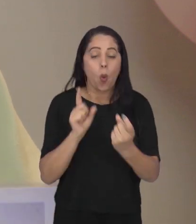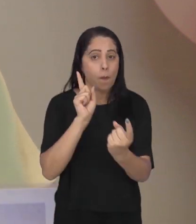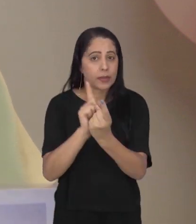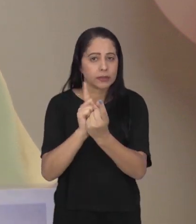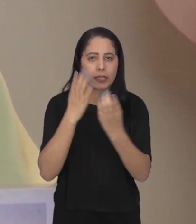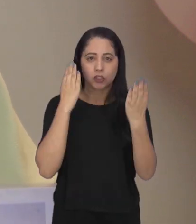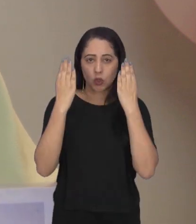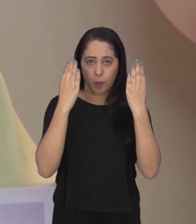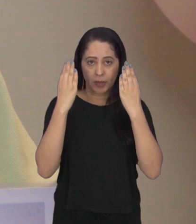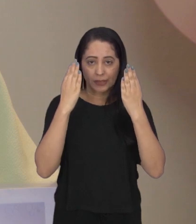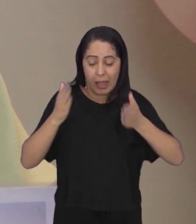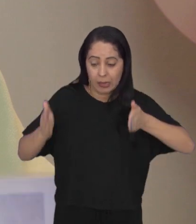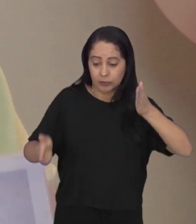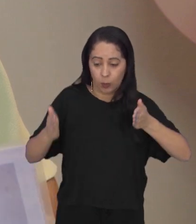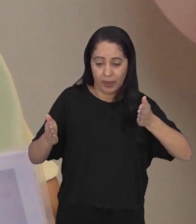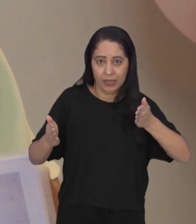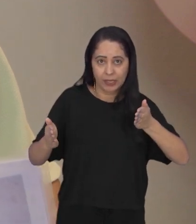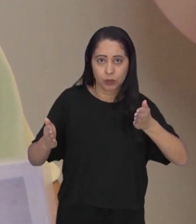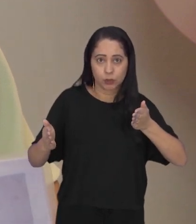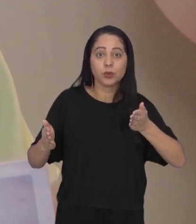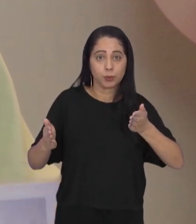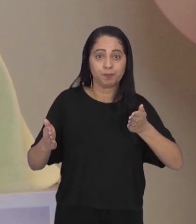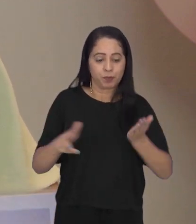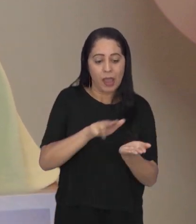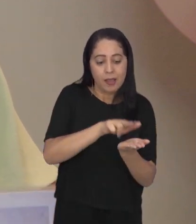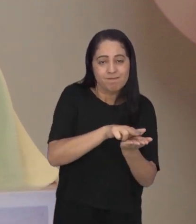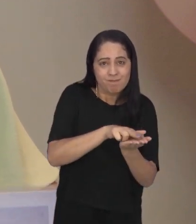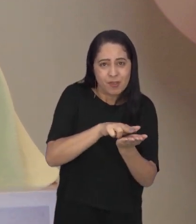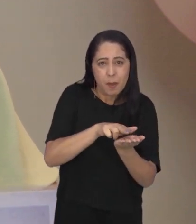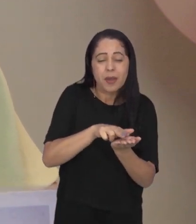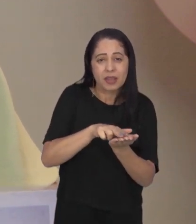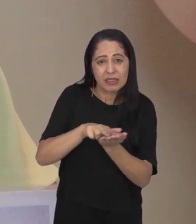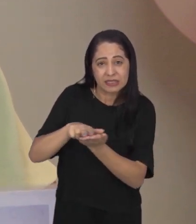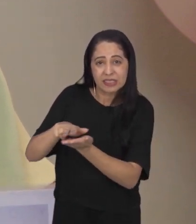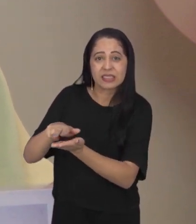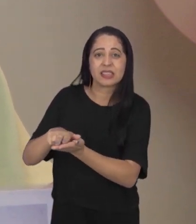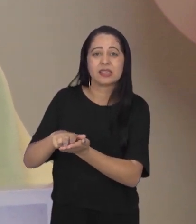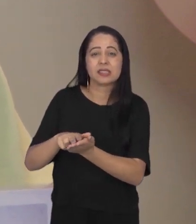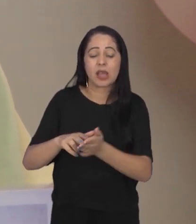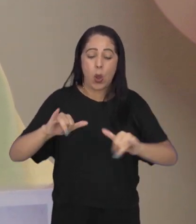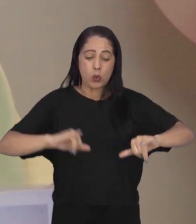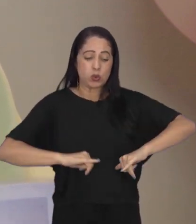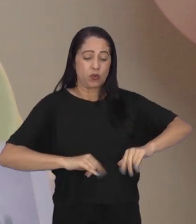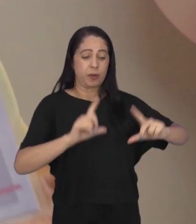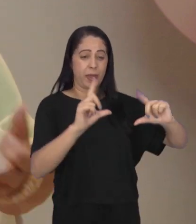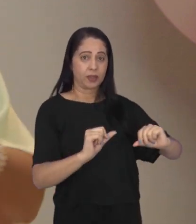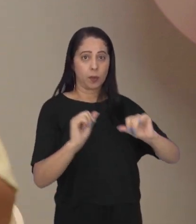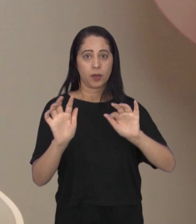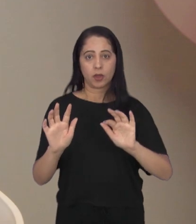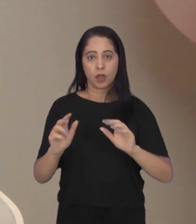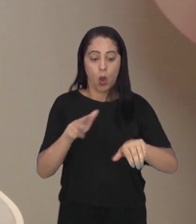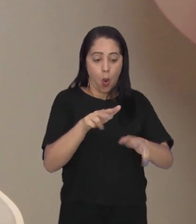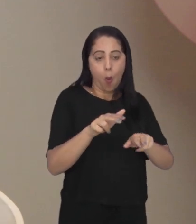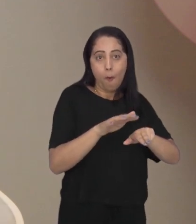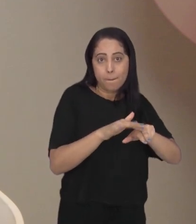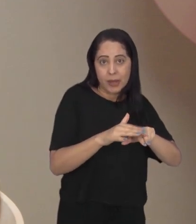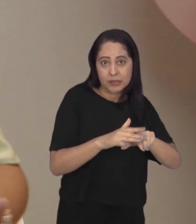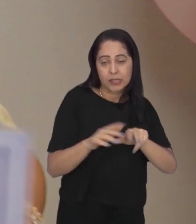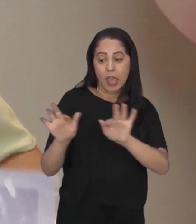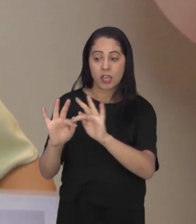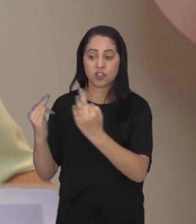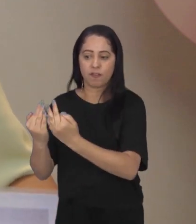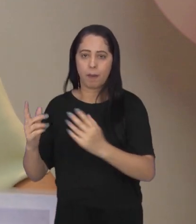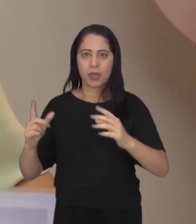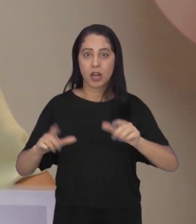como o atendimento psicológico durante uma internação pode minimizar possíveis sofrimentos, tanto para os pacientes